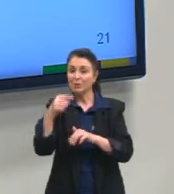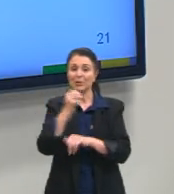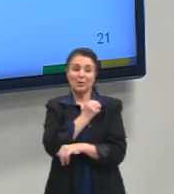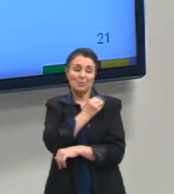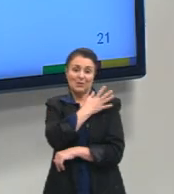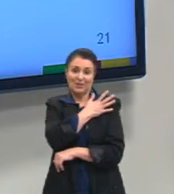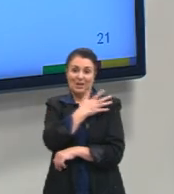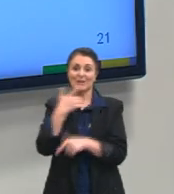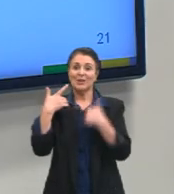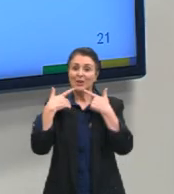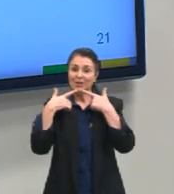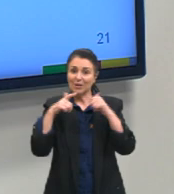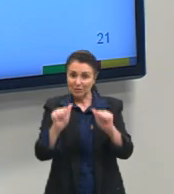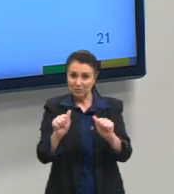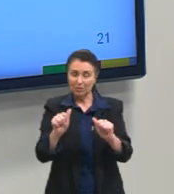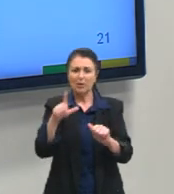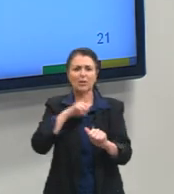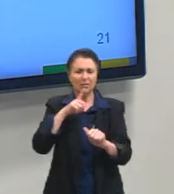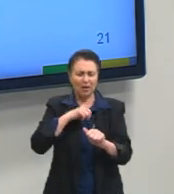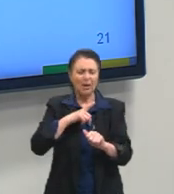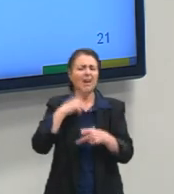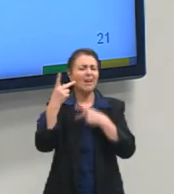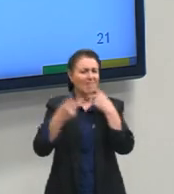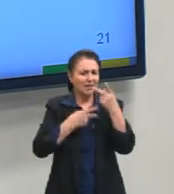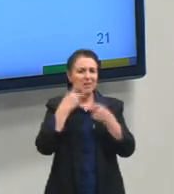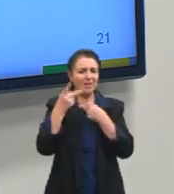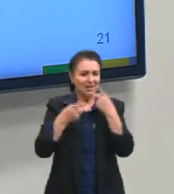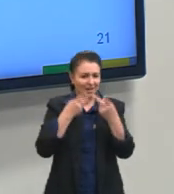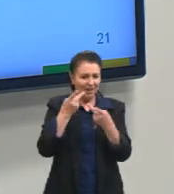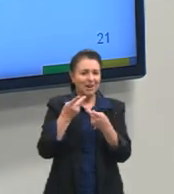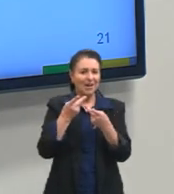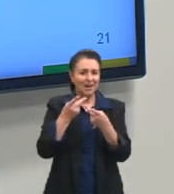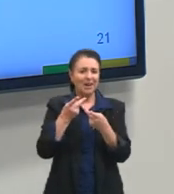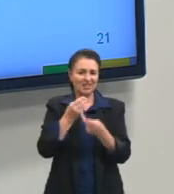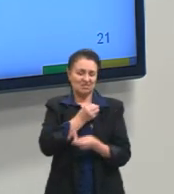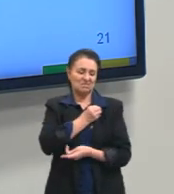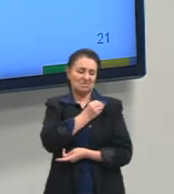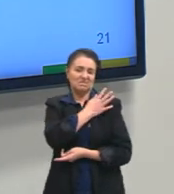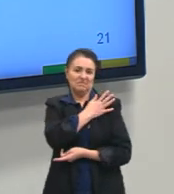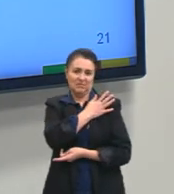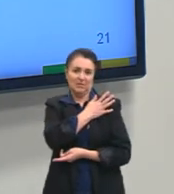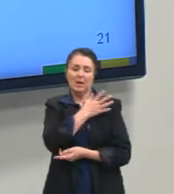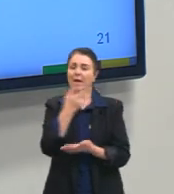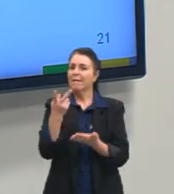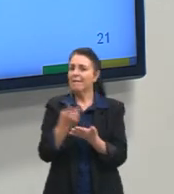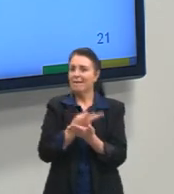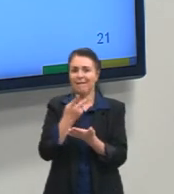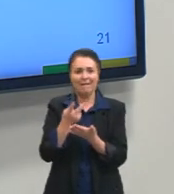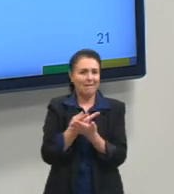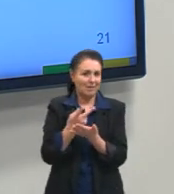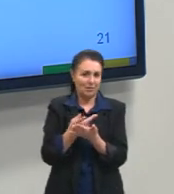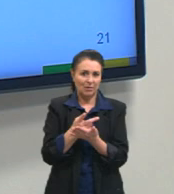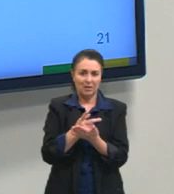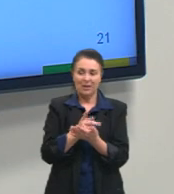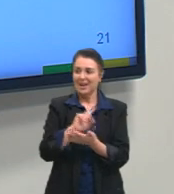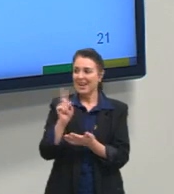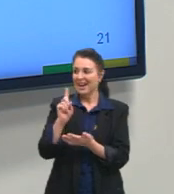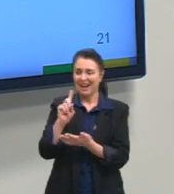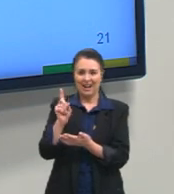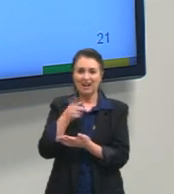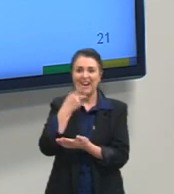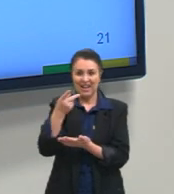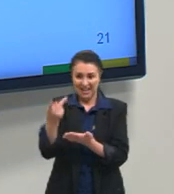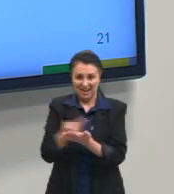Então, sim, a gente tem ainda falas preconceituosas e elas são erradas. Não é errado falar errado, mas é errado